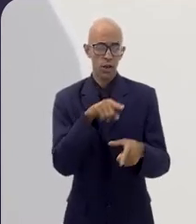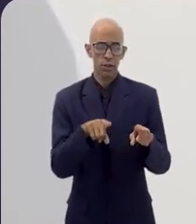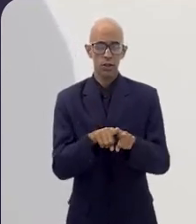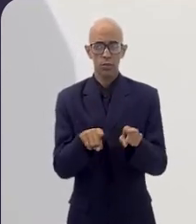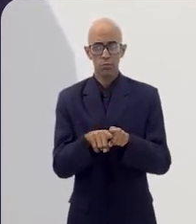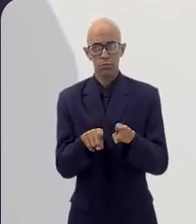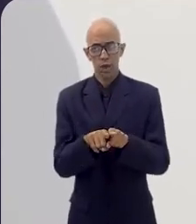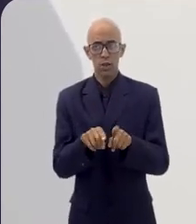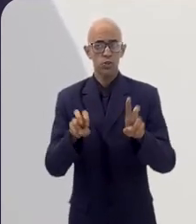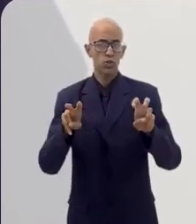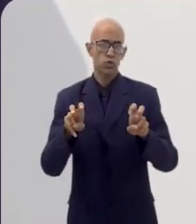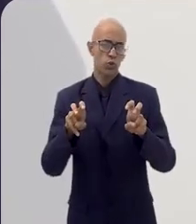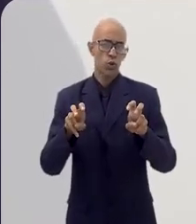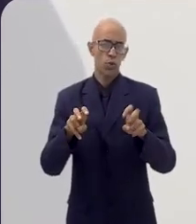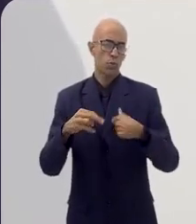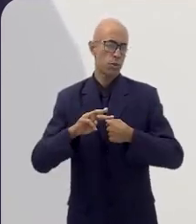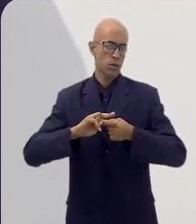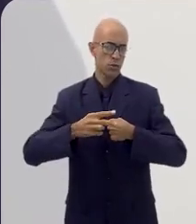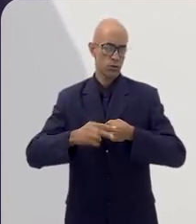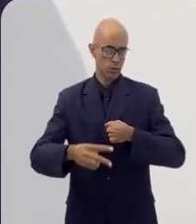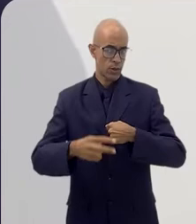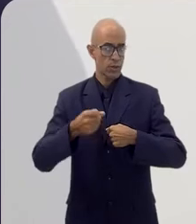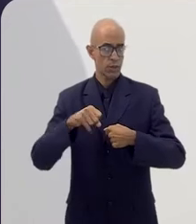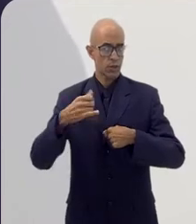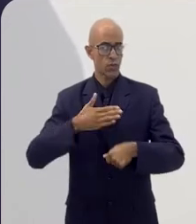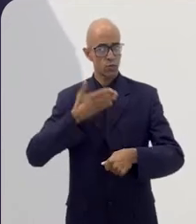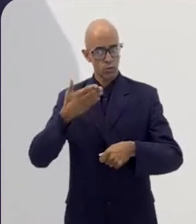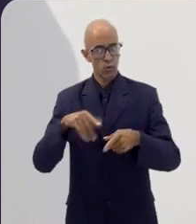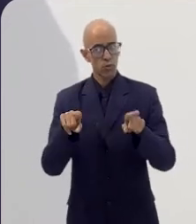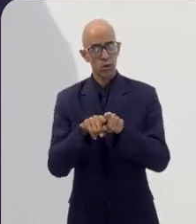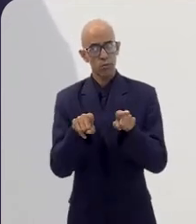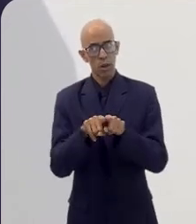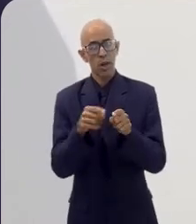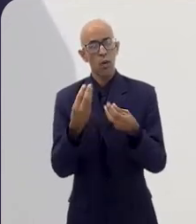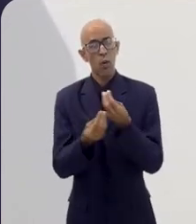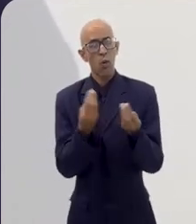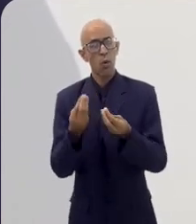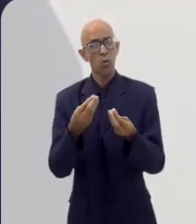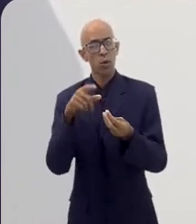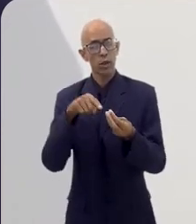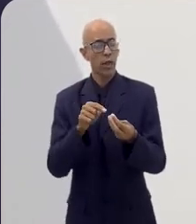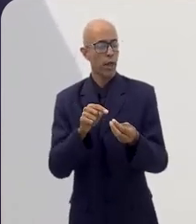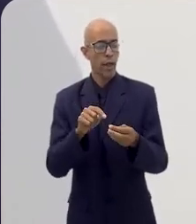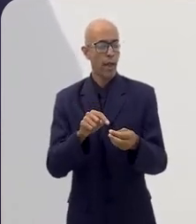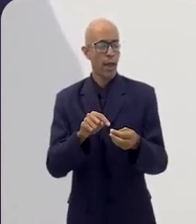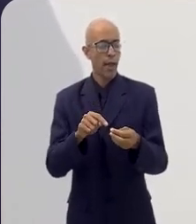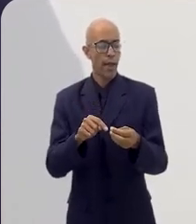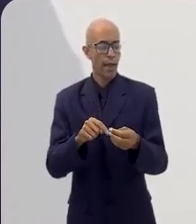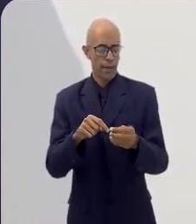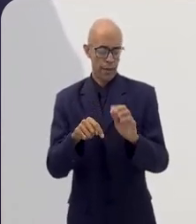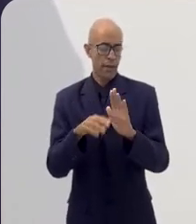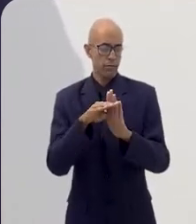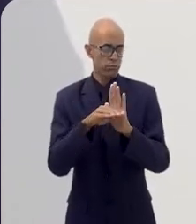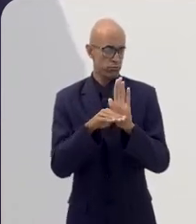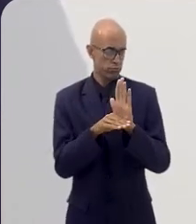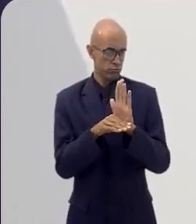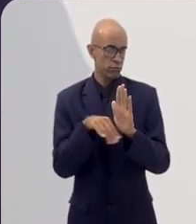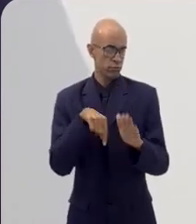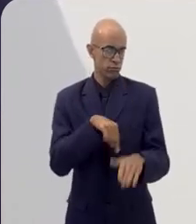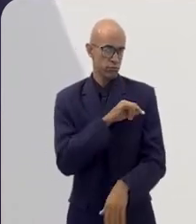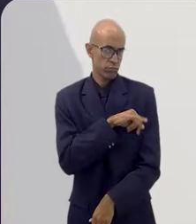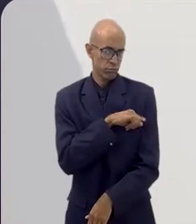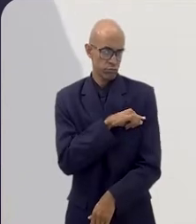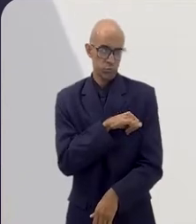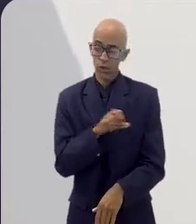Tatiana, sobre esses resultados, se eles surpreenderam e, principalmente, como é que está a posição de outras cidades aqui no estado do Rio de Janeiro? Sim,